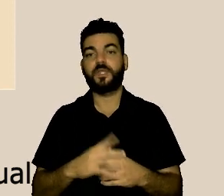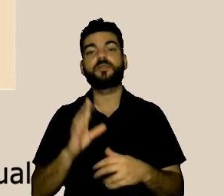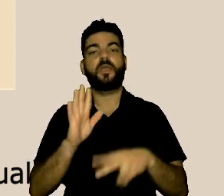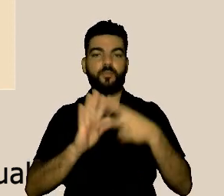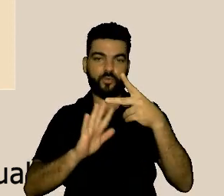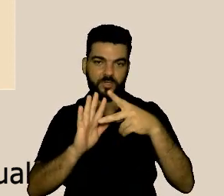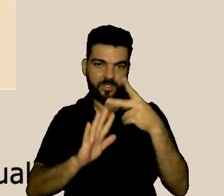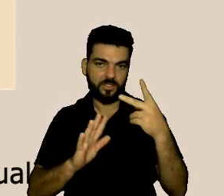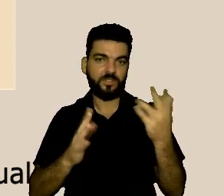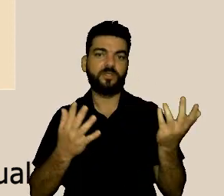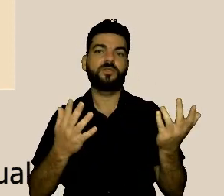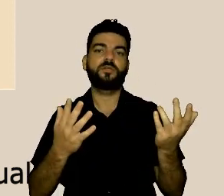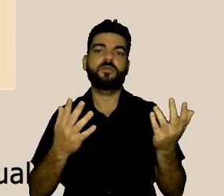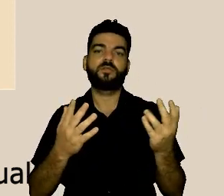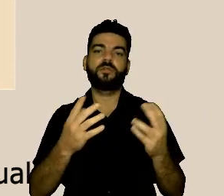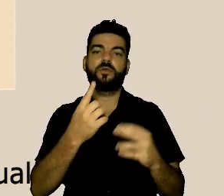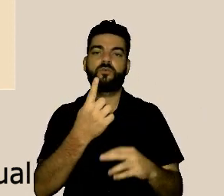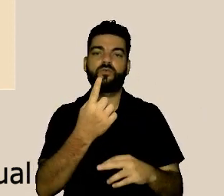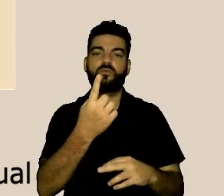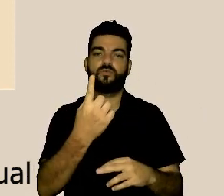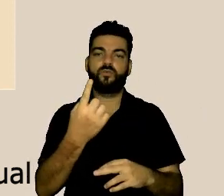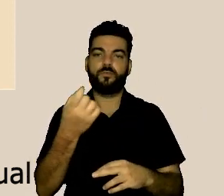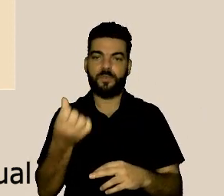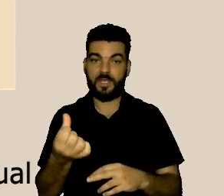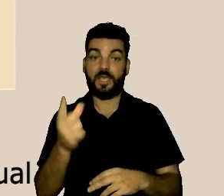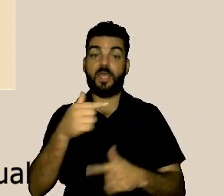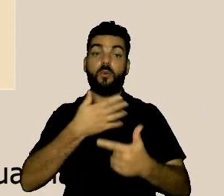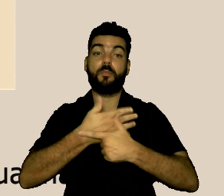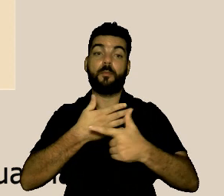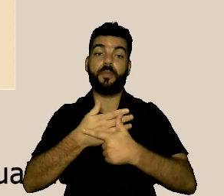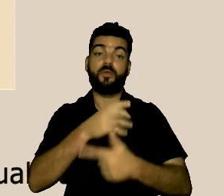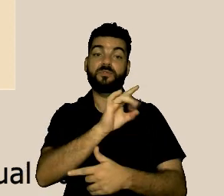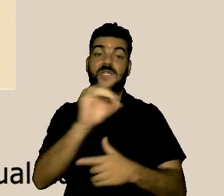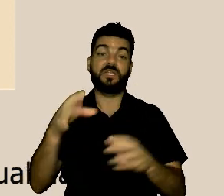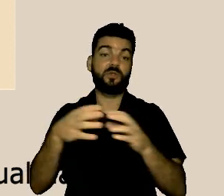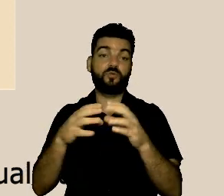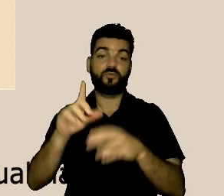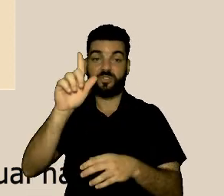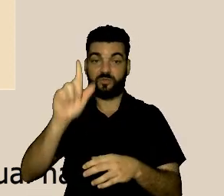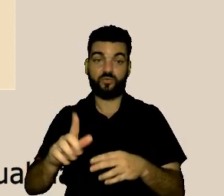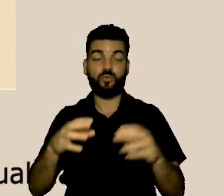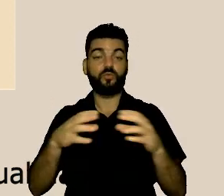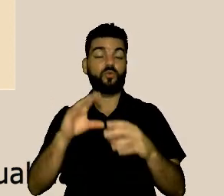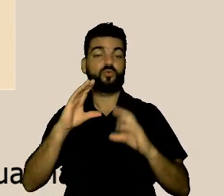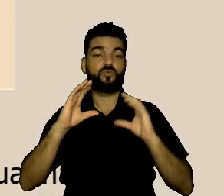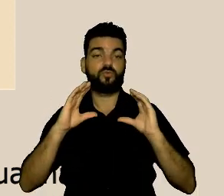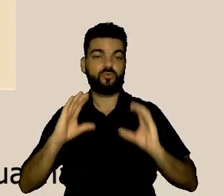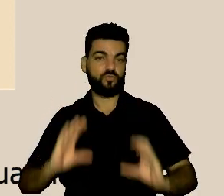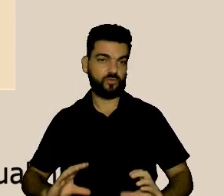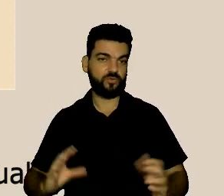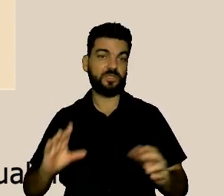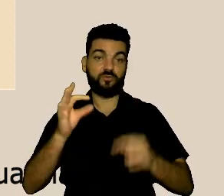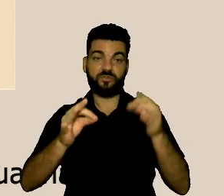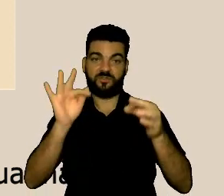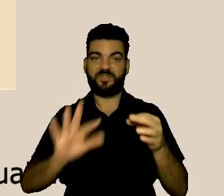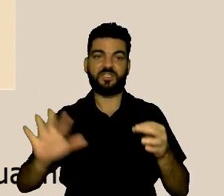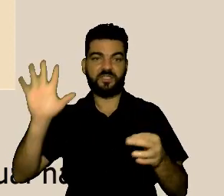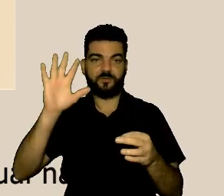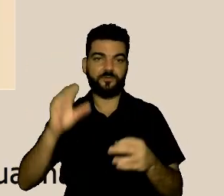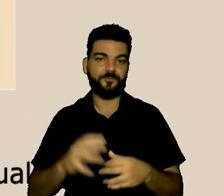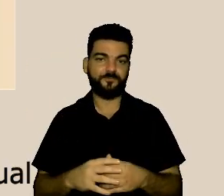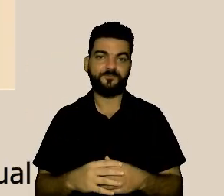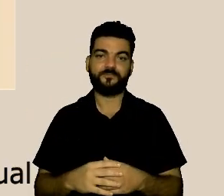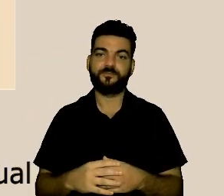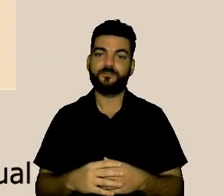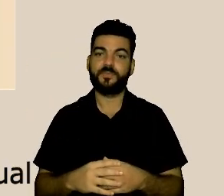que vai distribuir as atribuições dos comitês gestores do Código de Conduta da Justiça Federal e